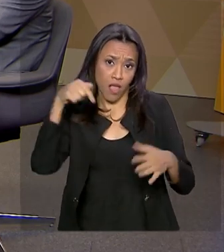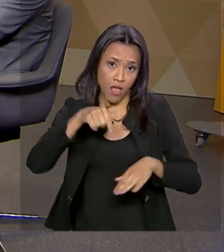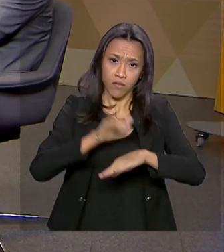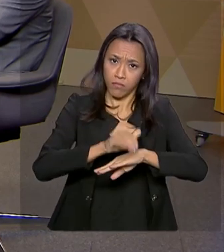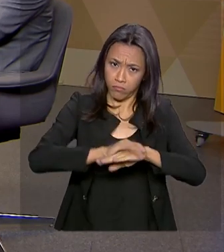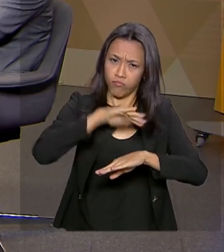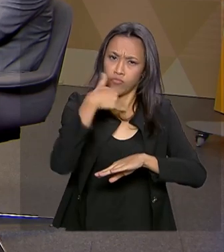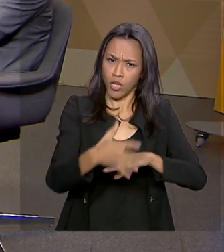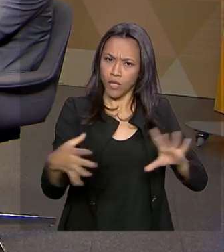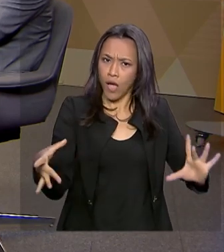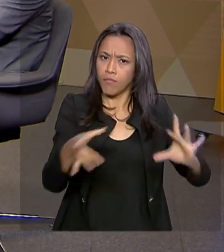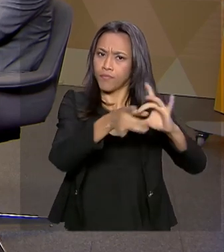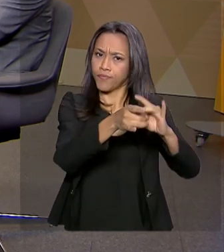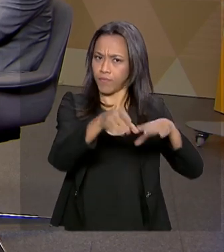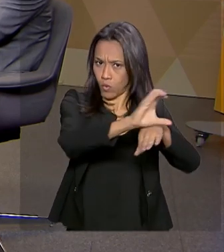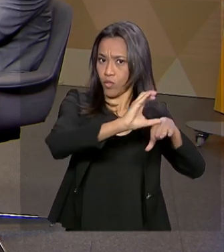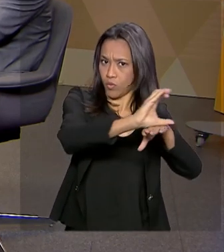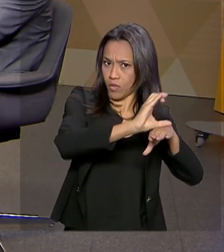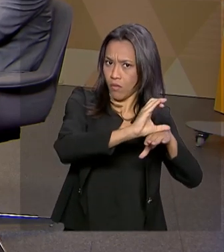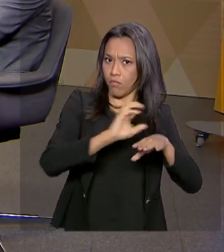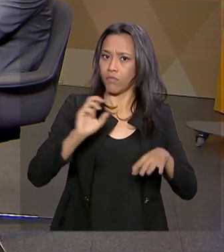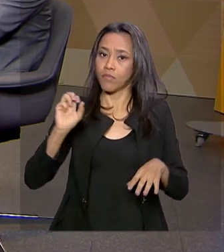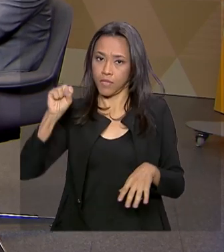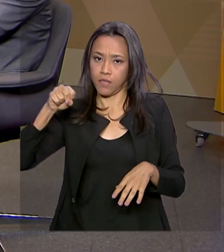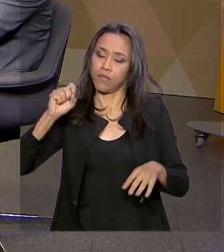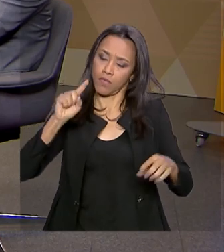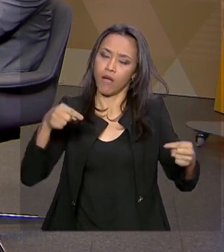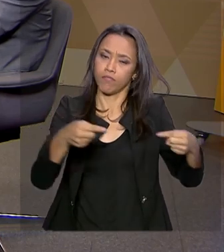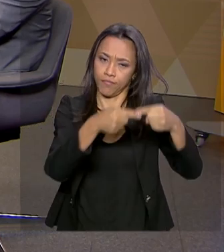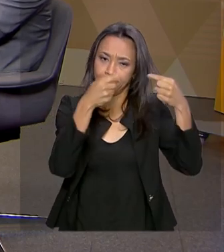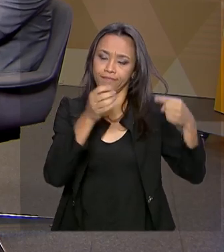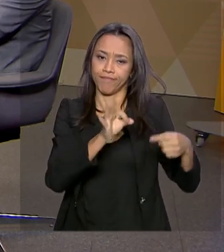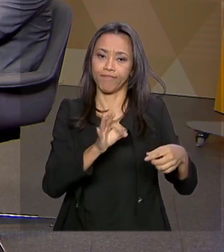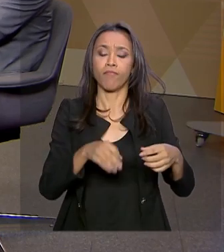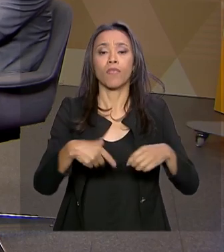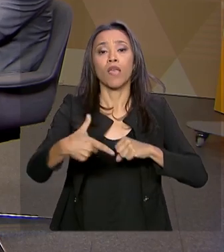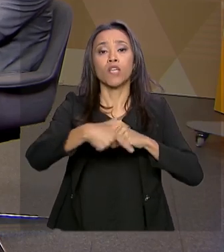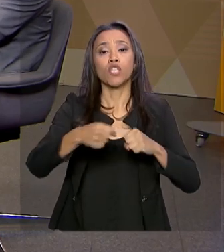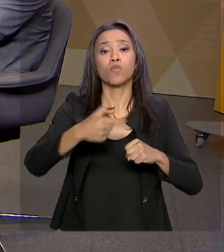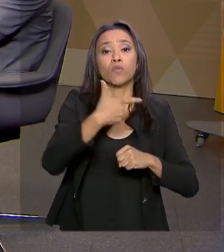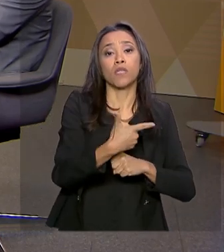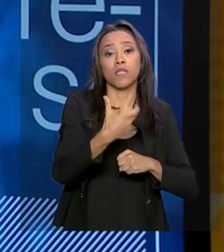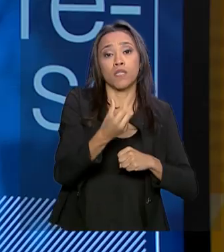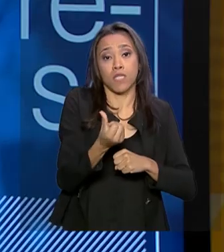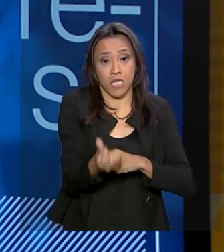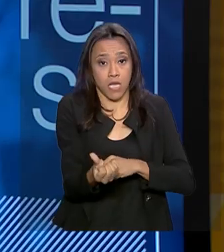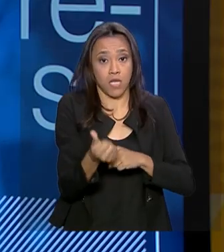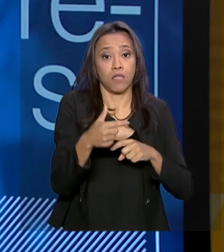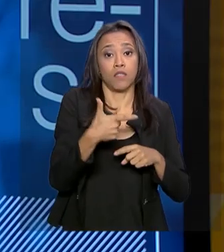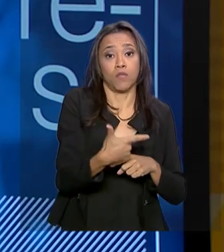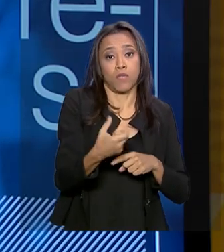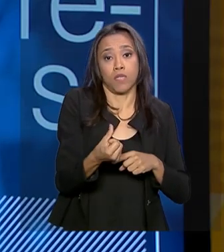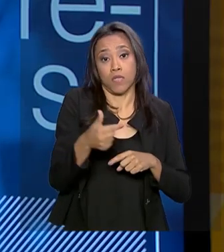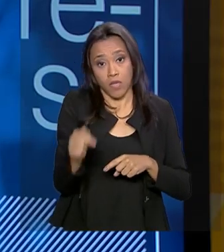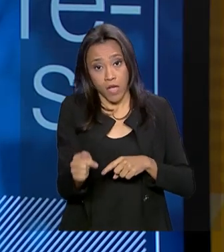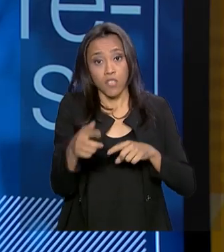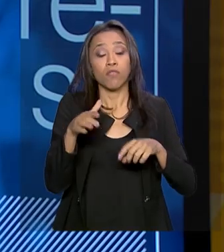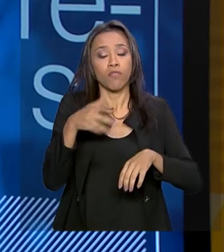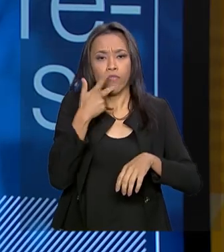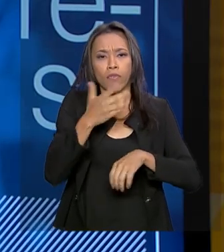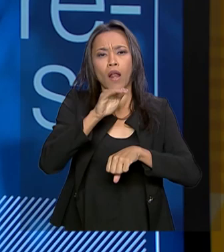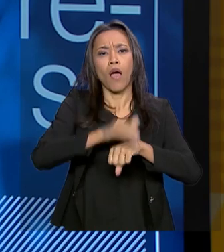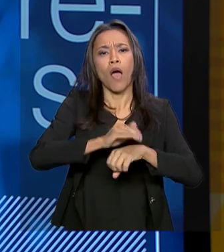já prevista na Constituição Federal? Perfeitamente. O artigo 206 e 207 fala sobre autonomia didático